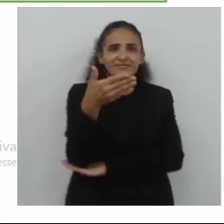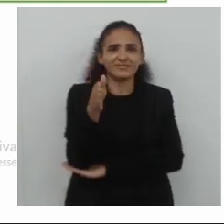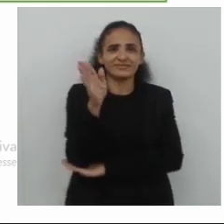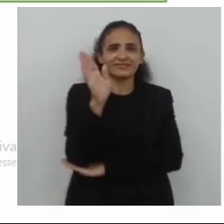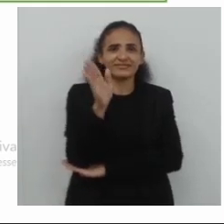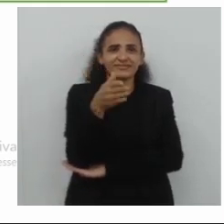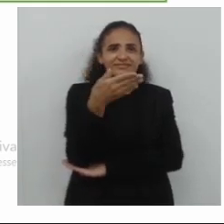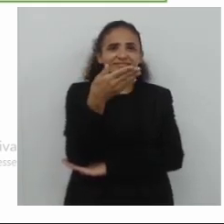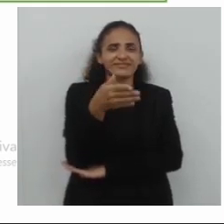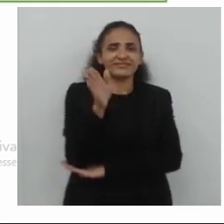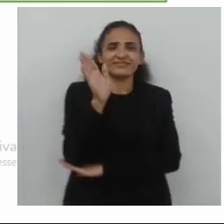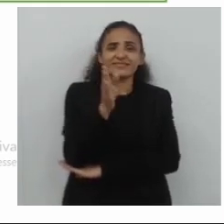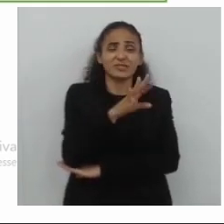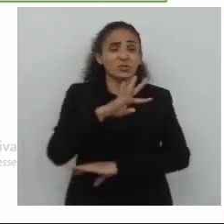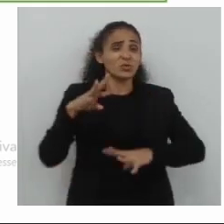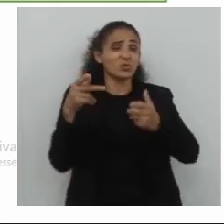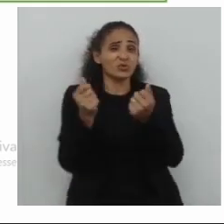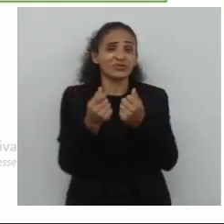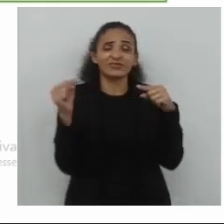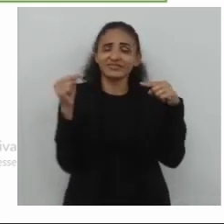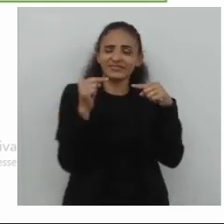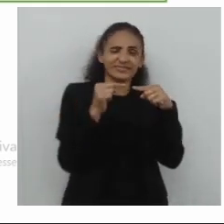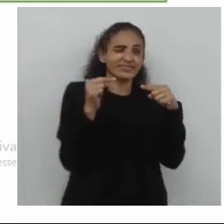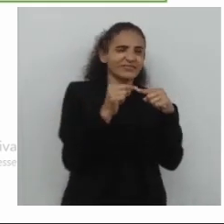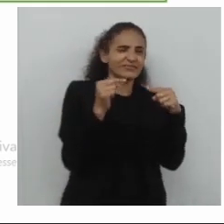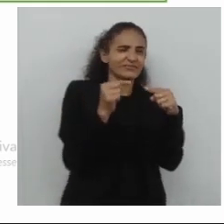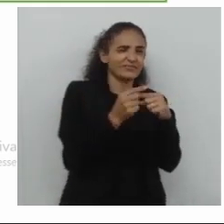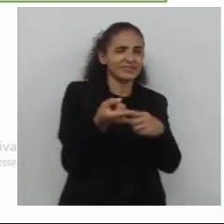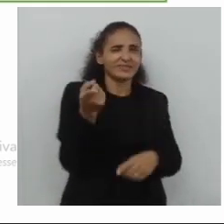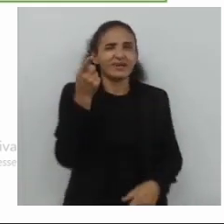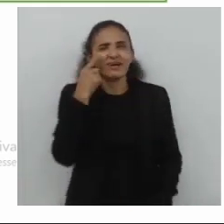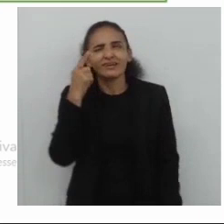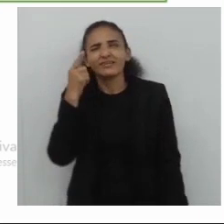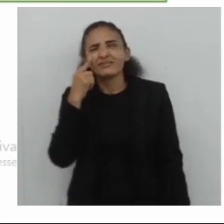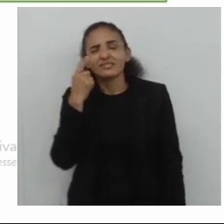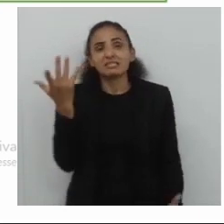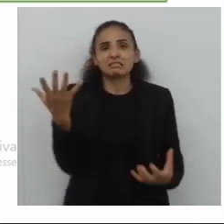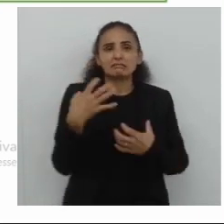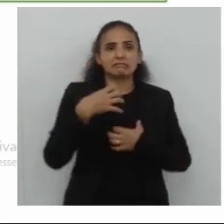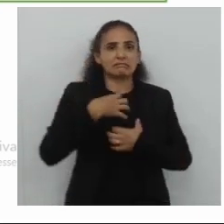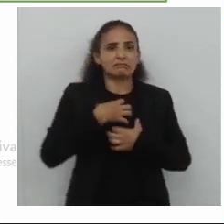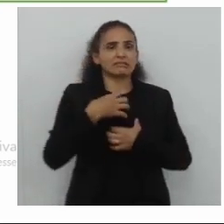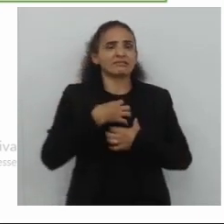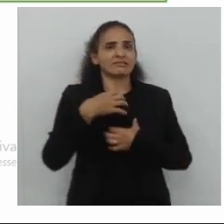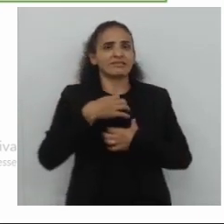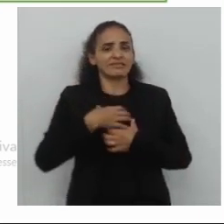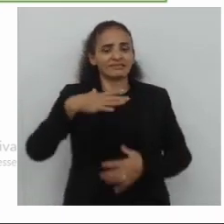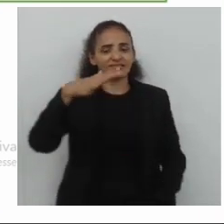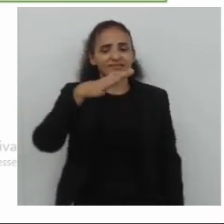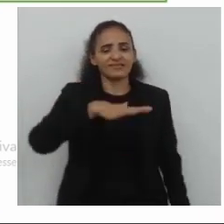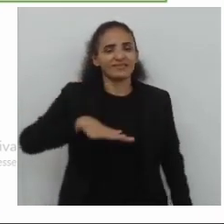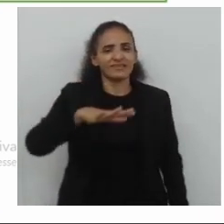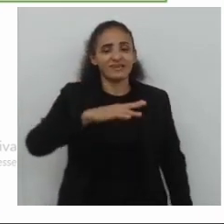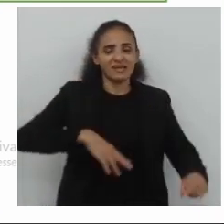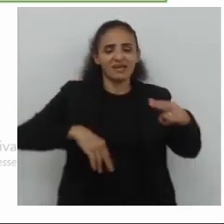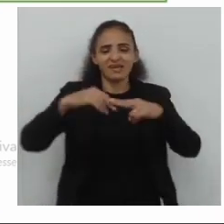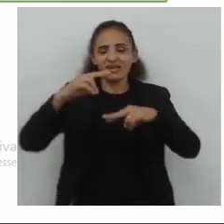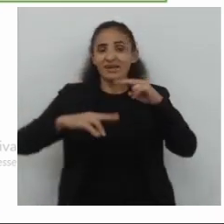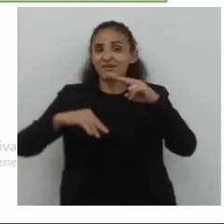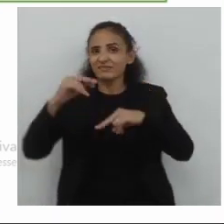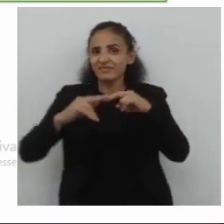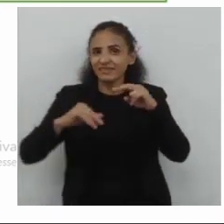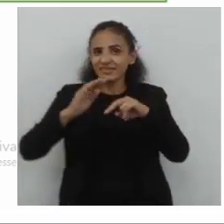que está, certo? Tudo isso traz um clima de São João, então, é importante conhecer, certo?